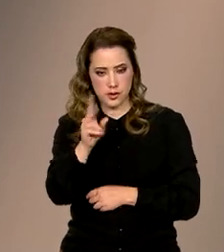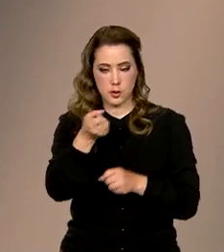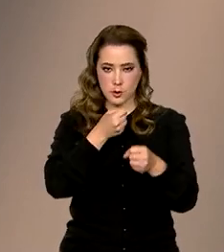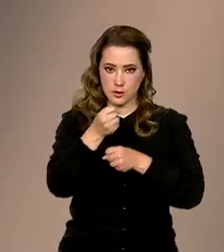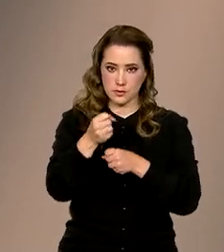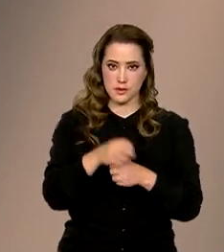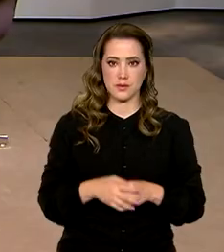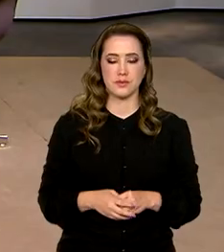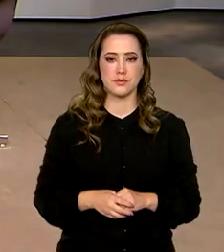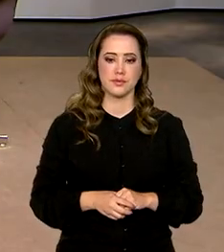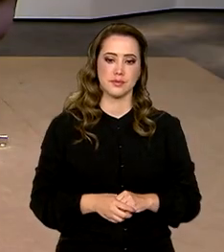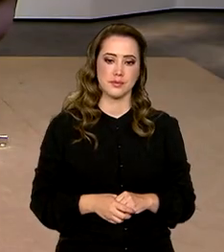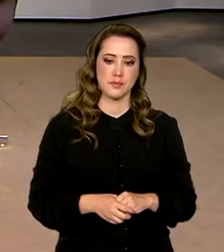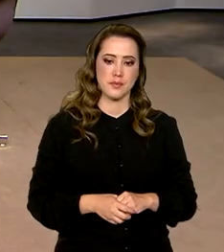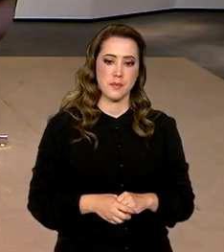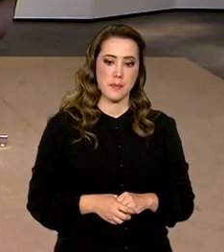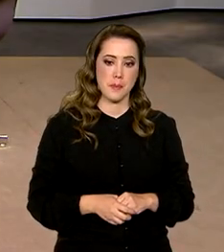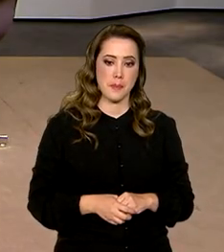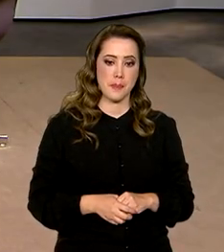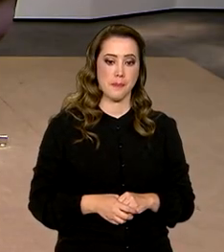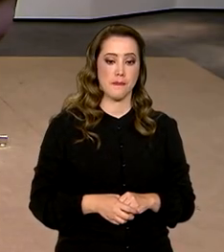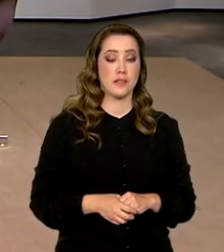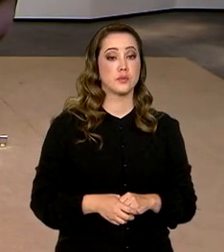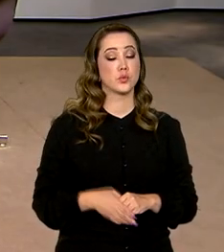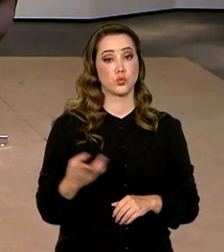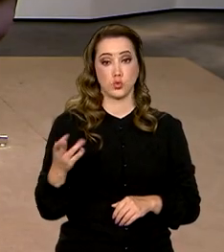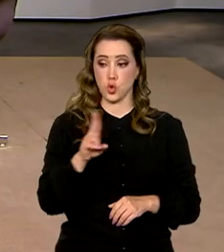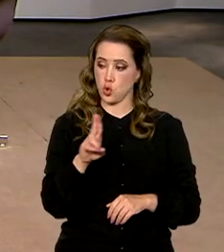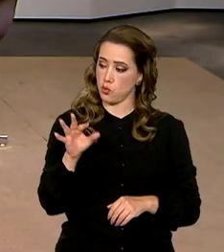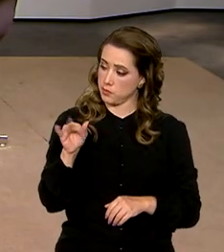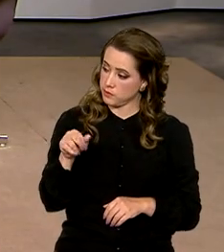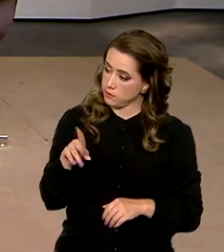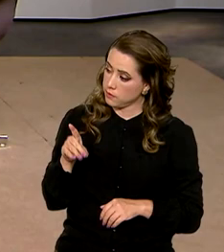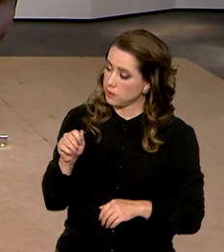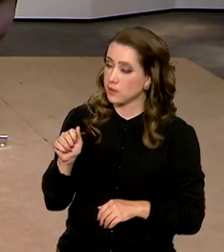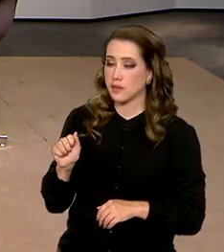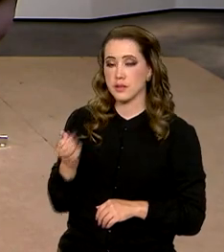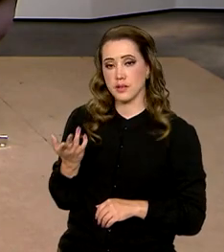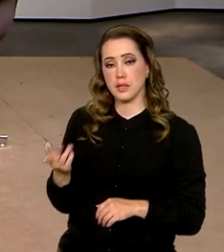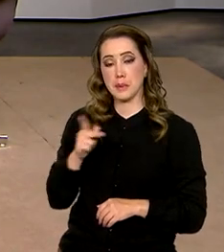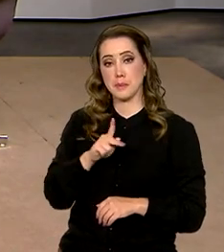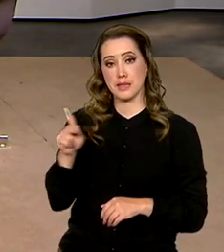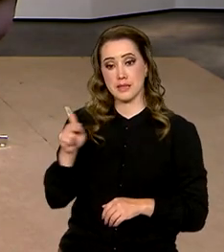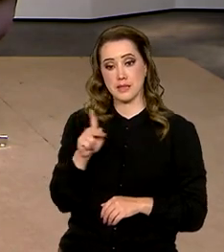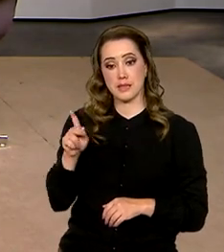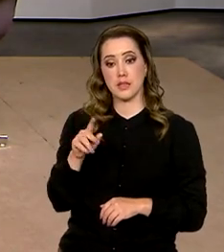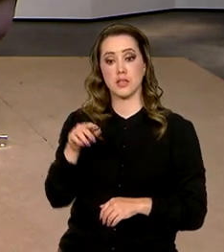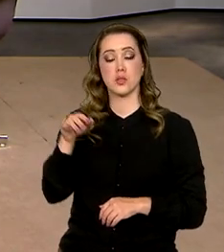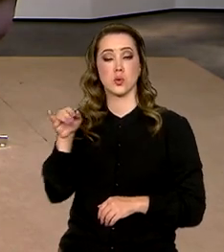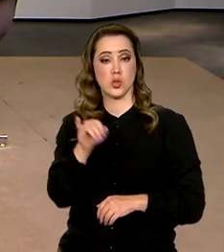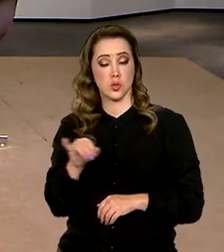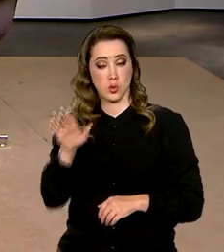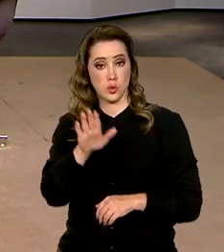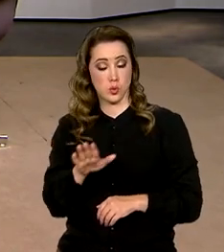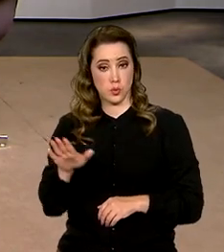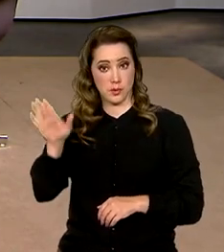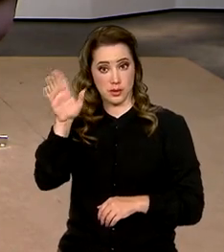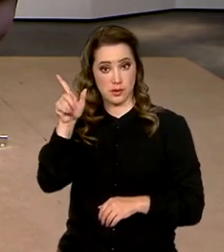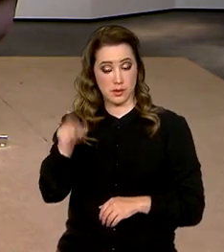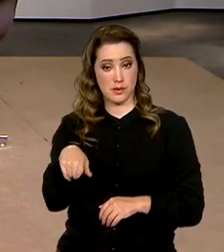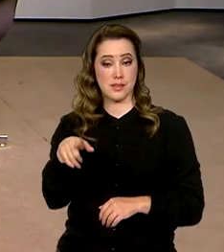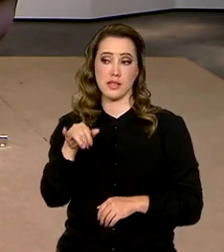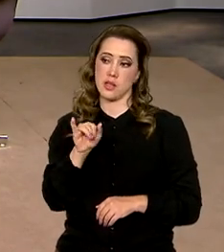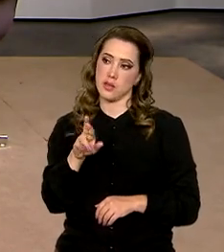entrevista. Fernanda Castro, presidenta do Instituto Brasileiro de Museus, o Ibram. Boa noite para você, obrigado pela